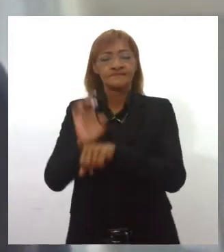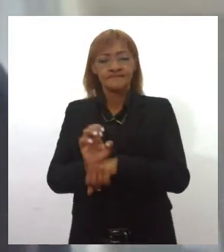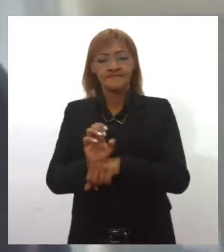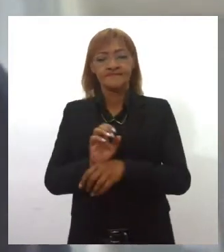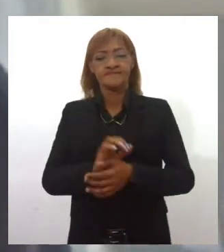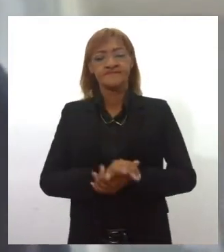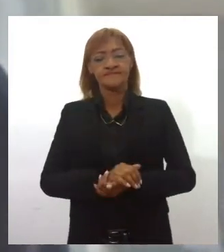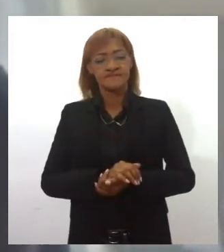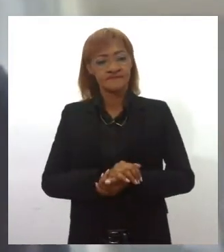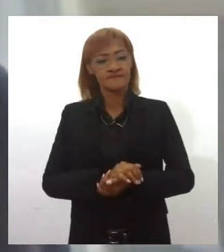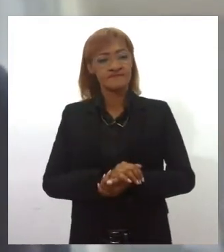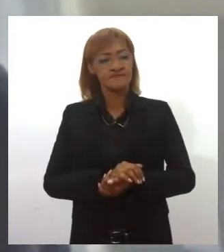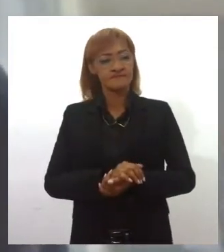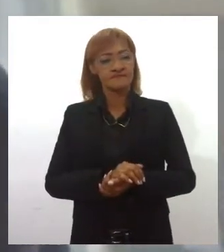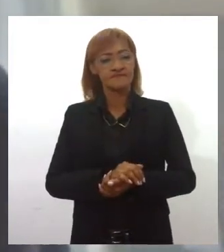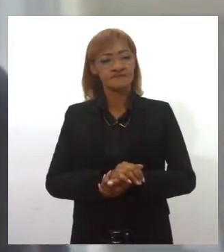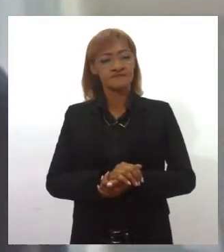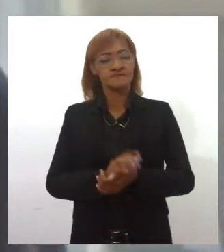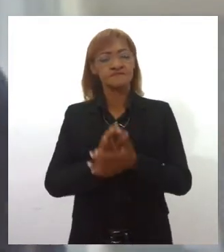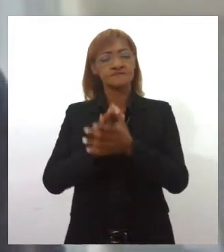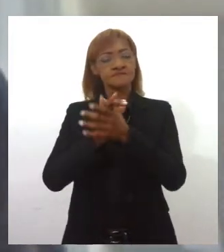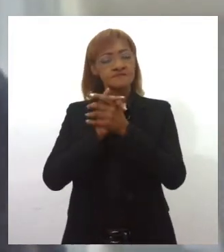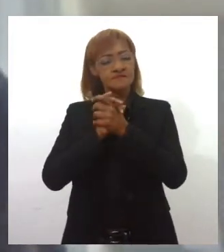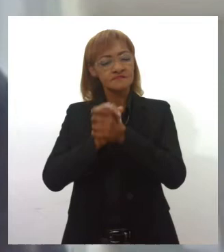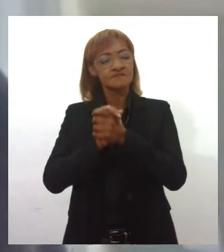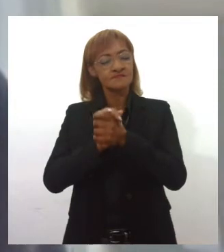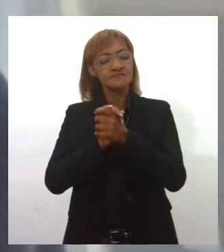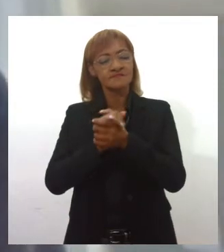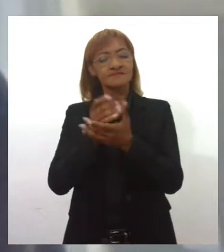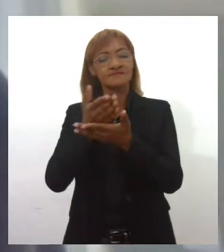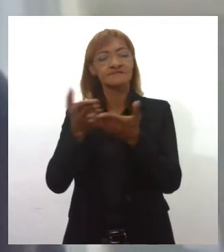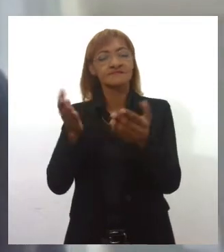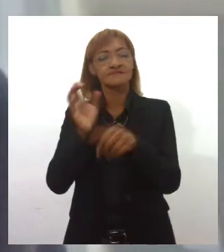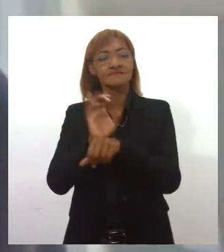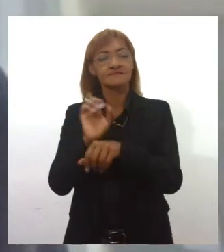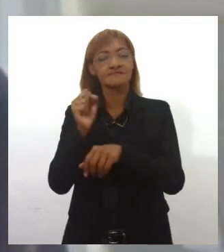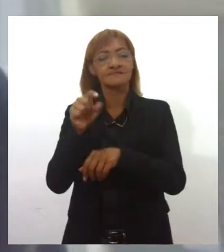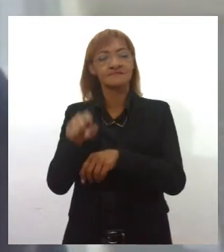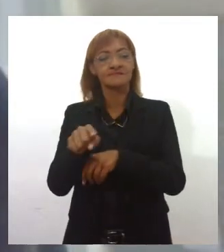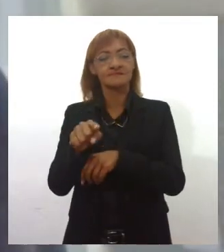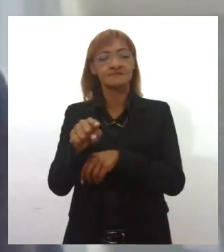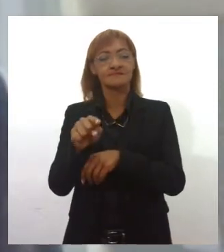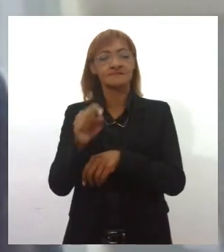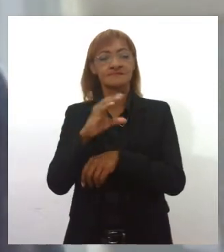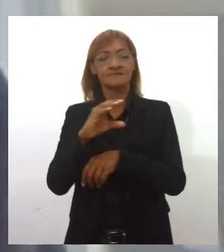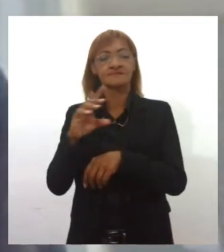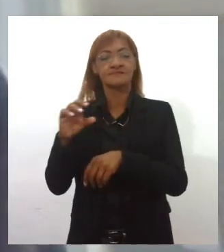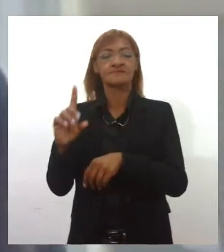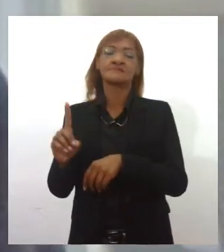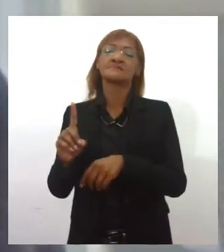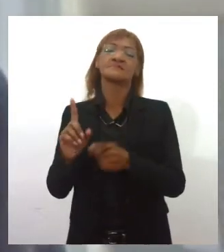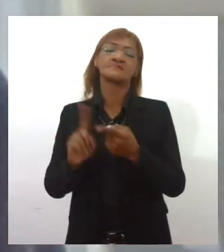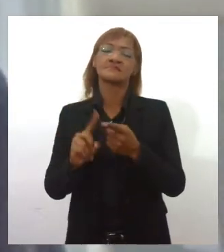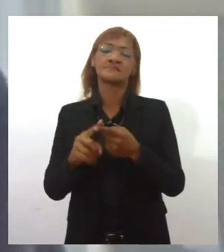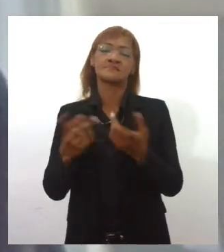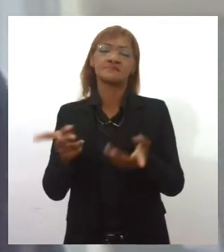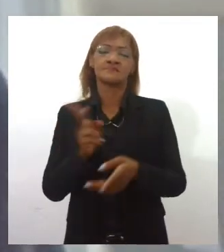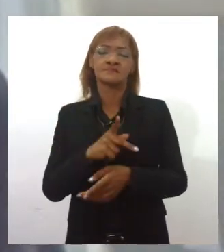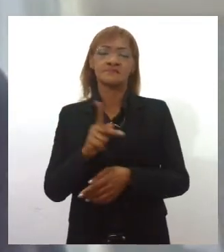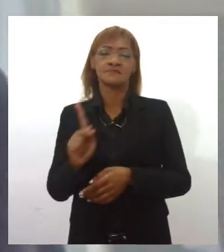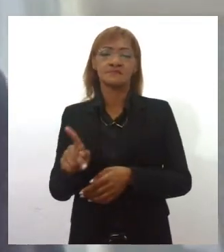até enaltecer o trabalho que é feito aí no Estado de Sergipe pela nossa coordenadora do Fórum de Estado de Educação, a professora